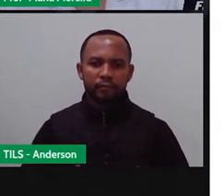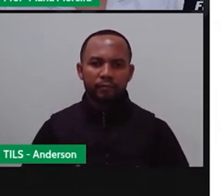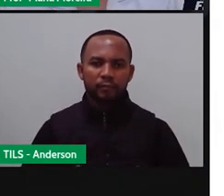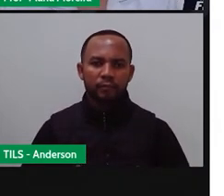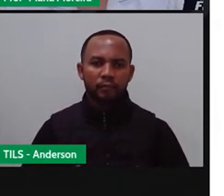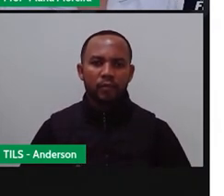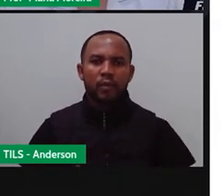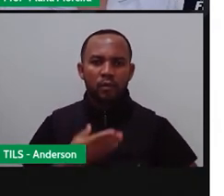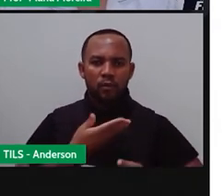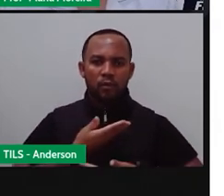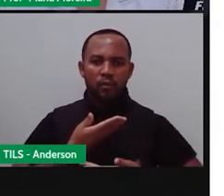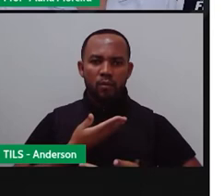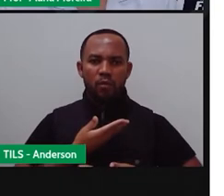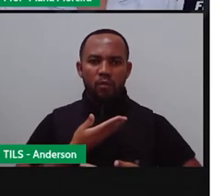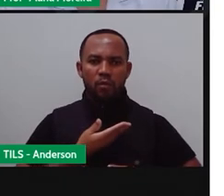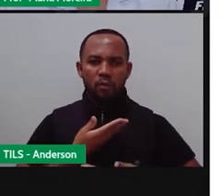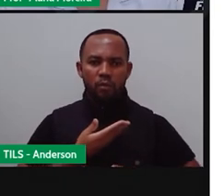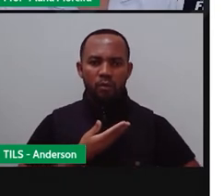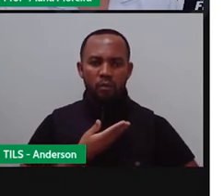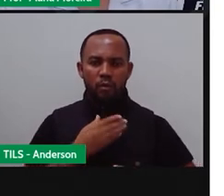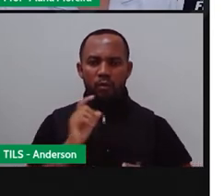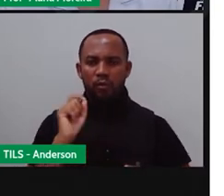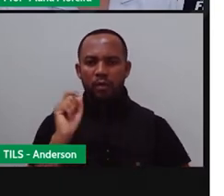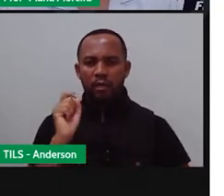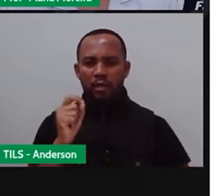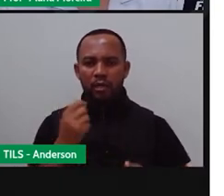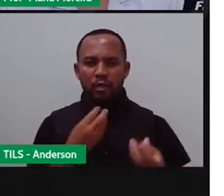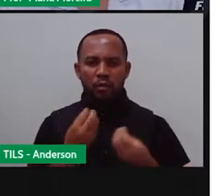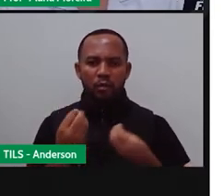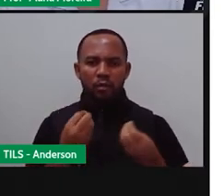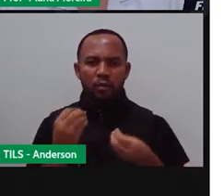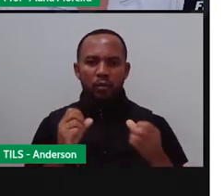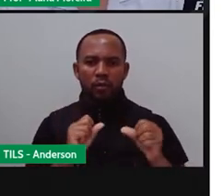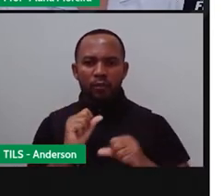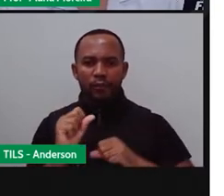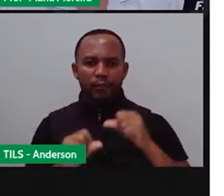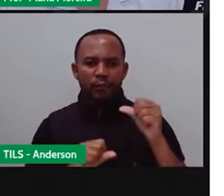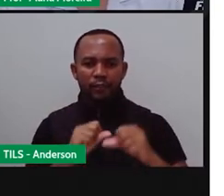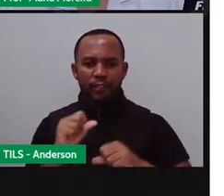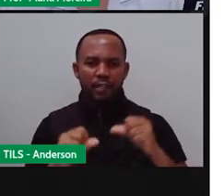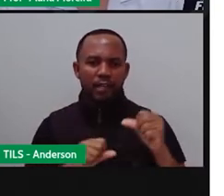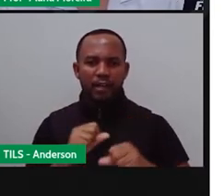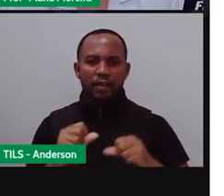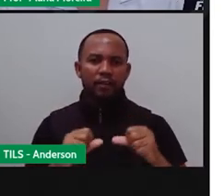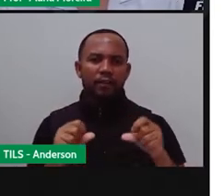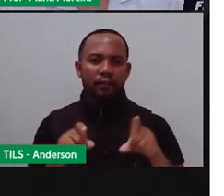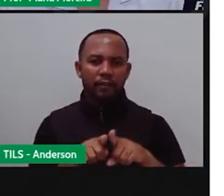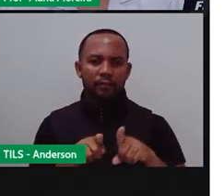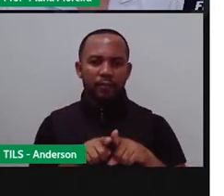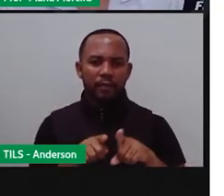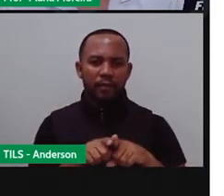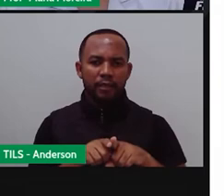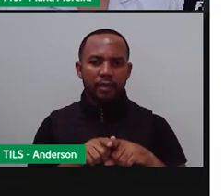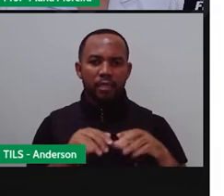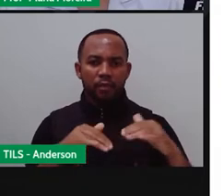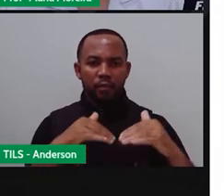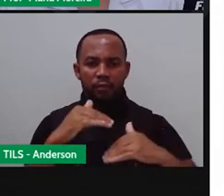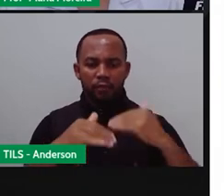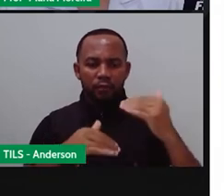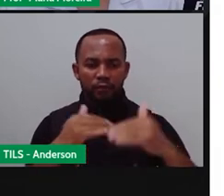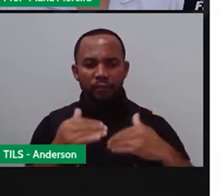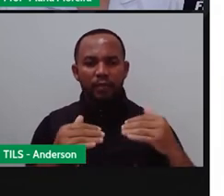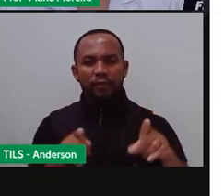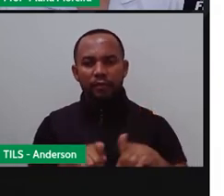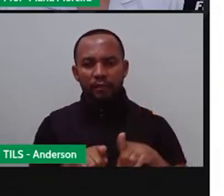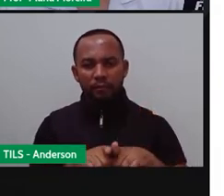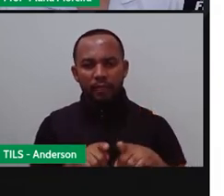O corpo de um anfíbio é capaz de se modificar durante seu amadurecimento até a fase adulta, que foi o que a profe falou aqui com